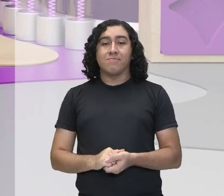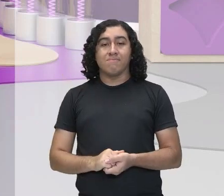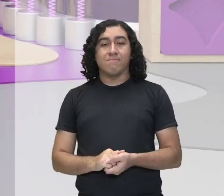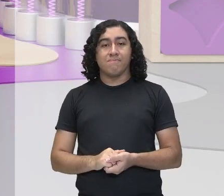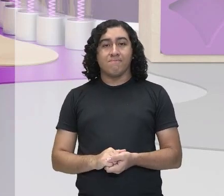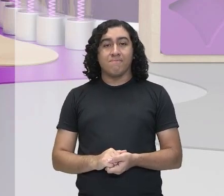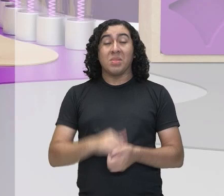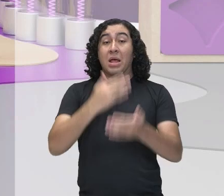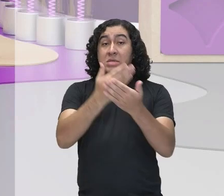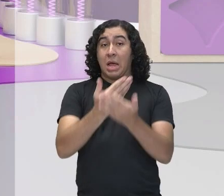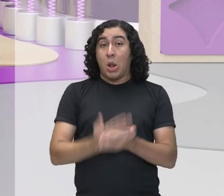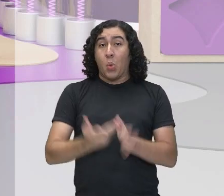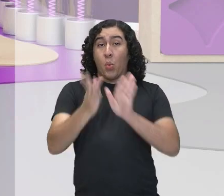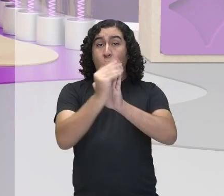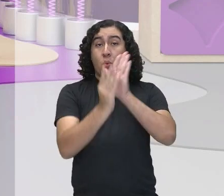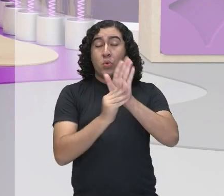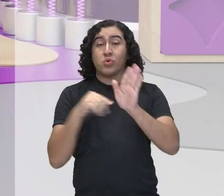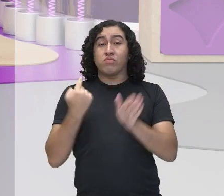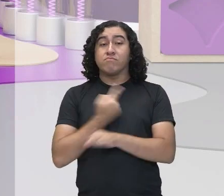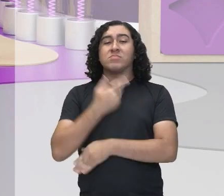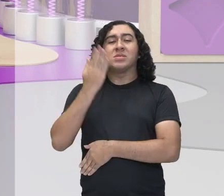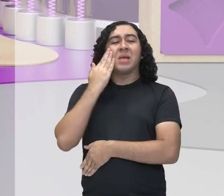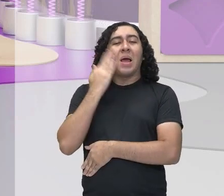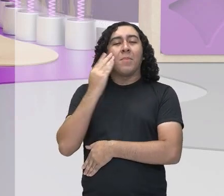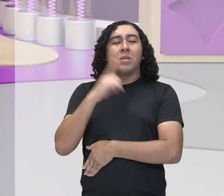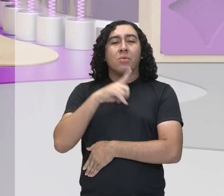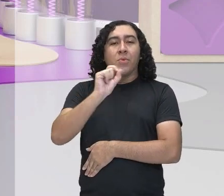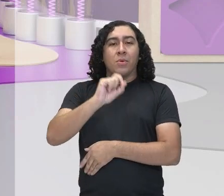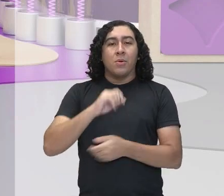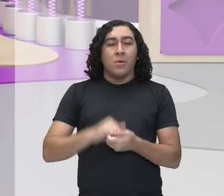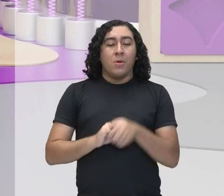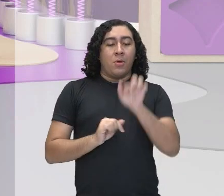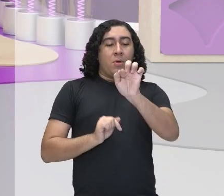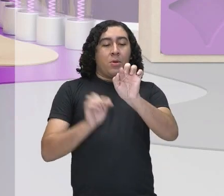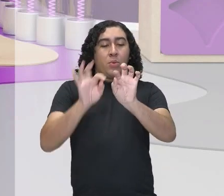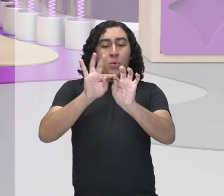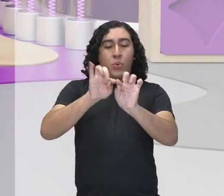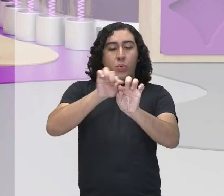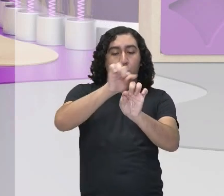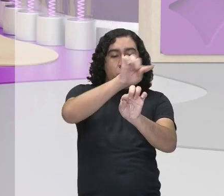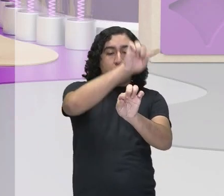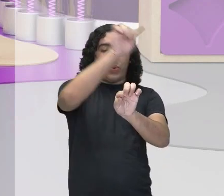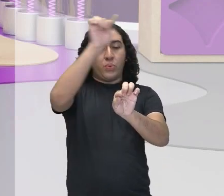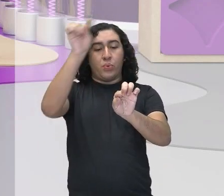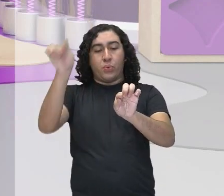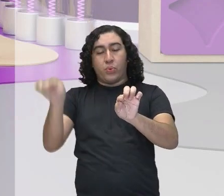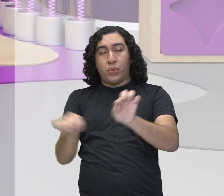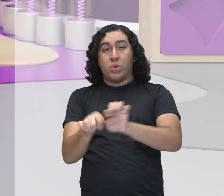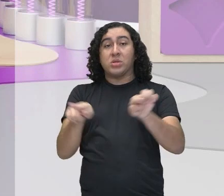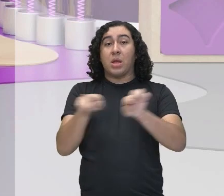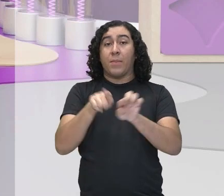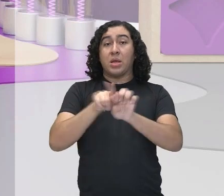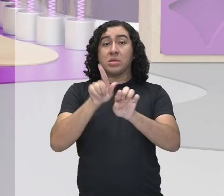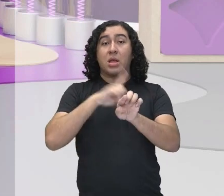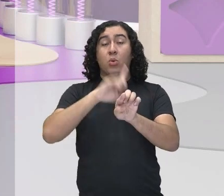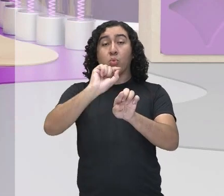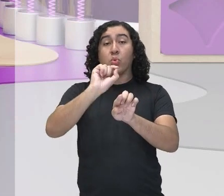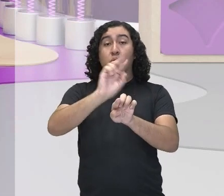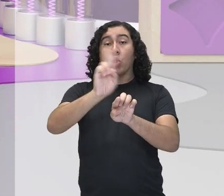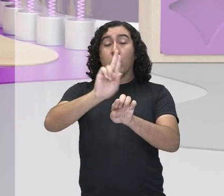circunferência, essa borda aí do círculo, também chamado de perímetro do círculo,